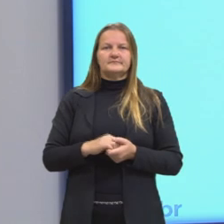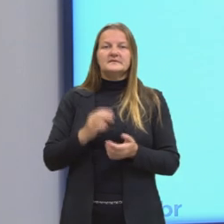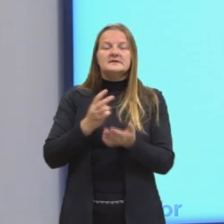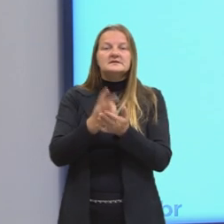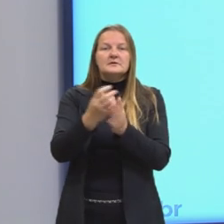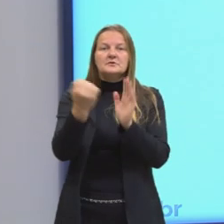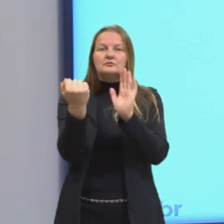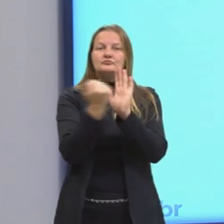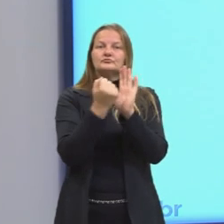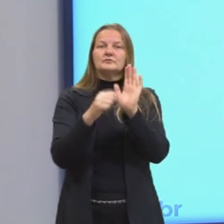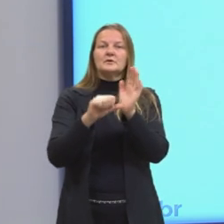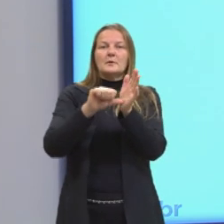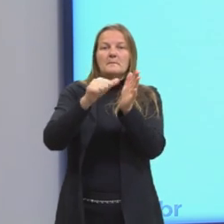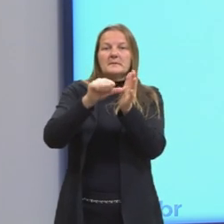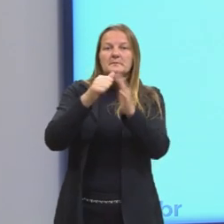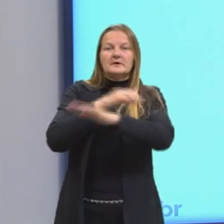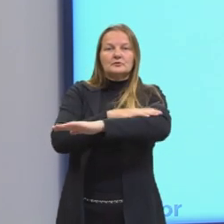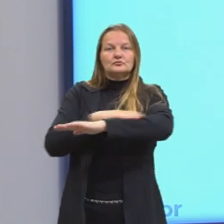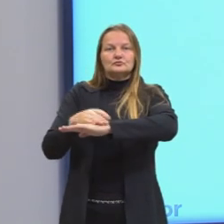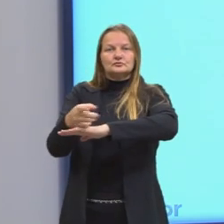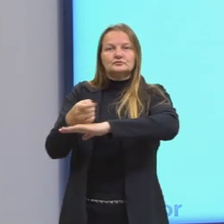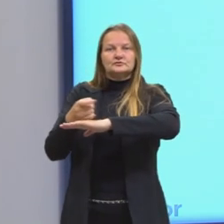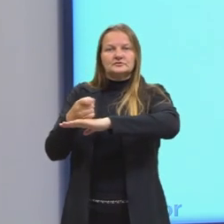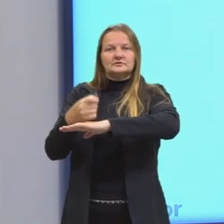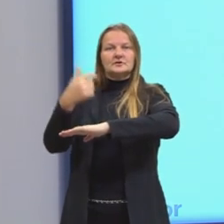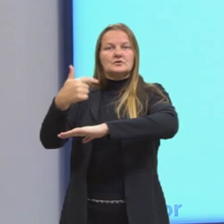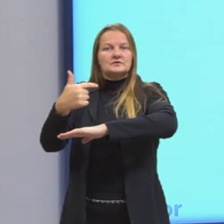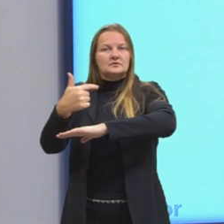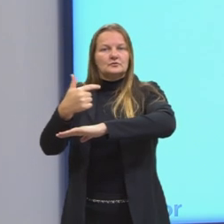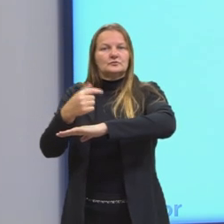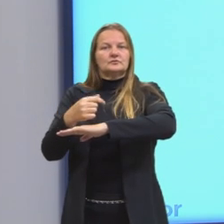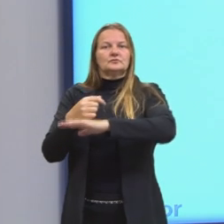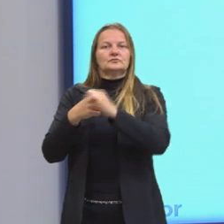indicando primeiro o x e depois o y.